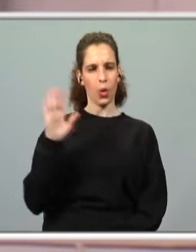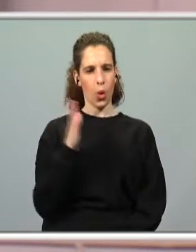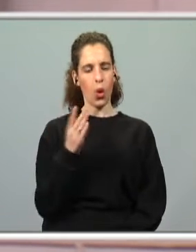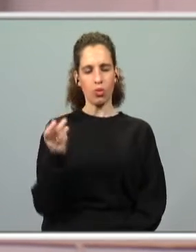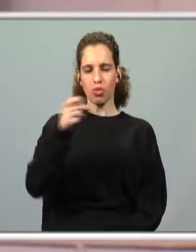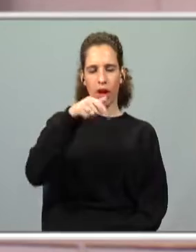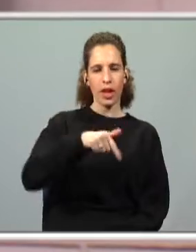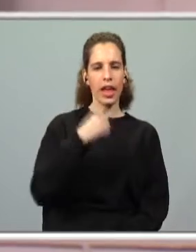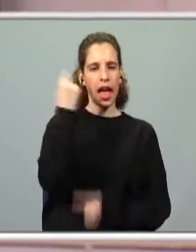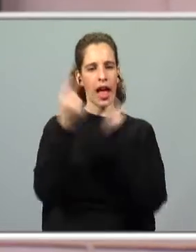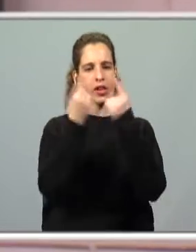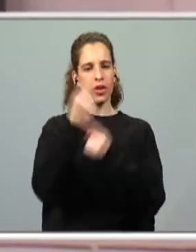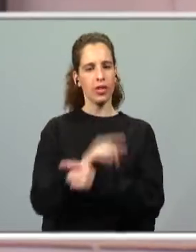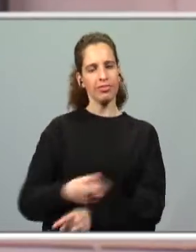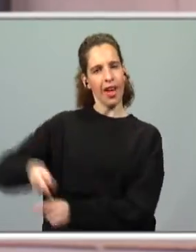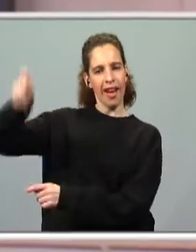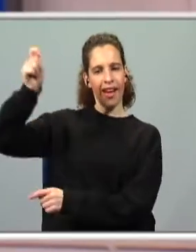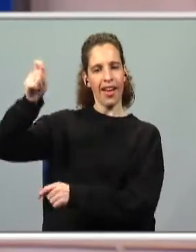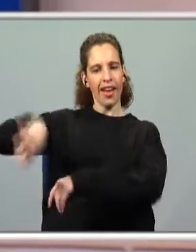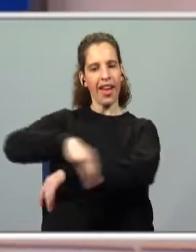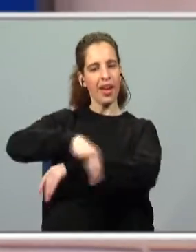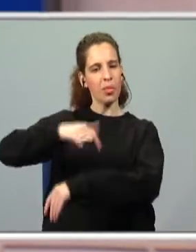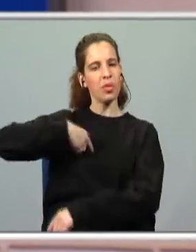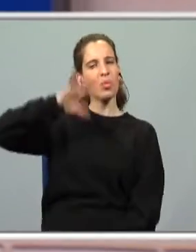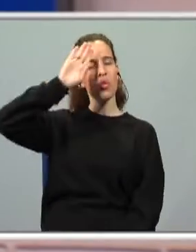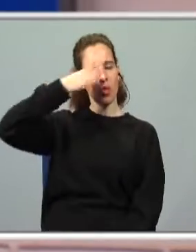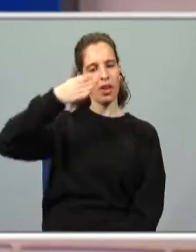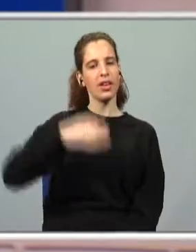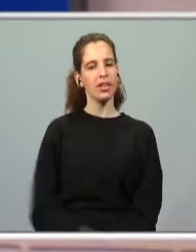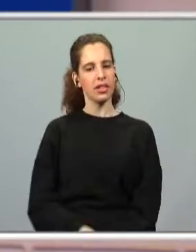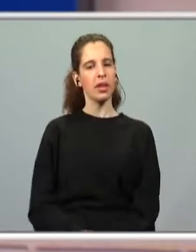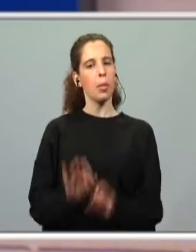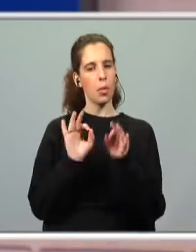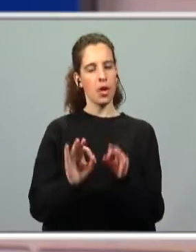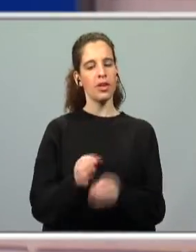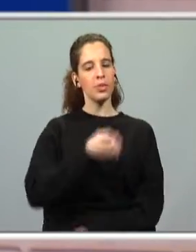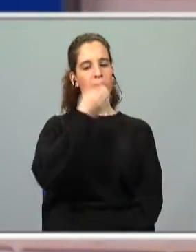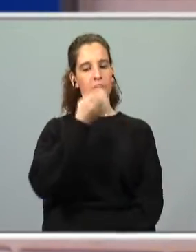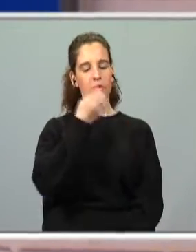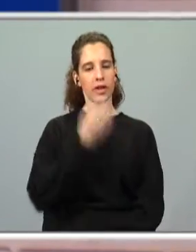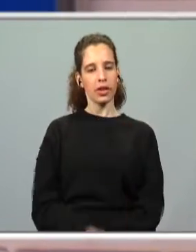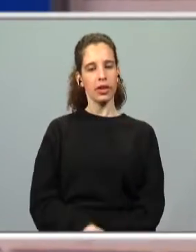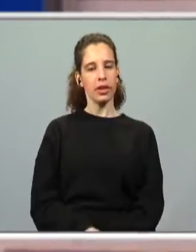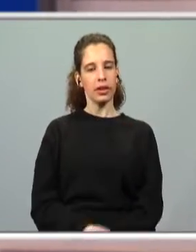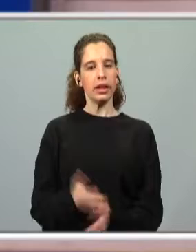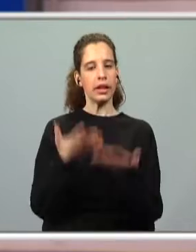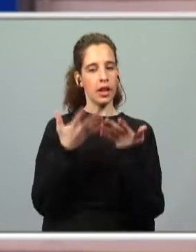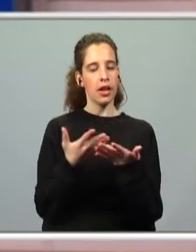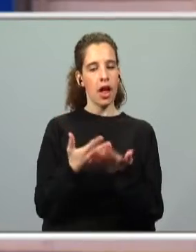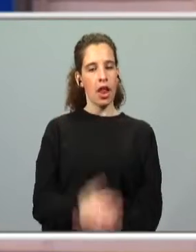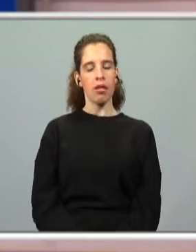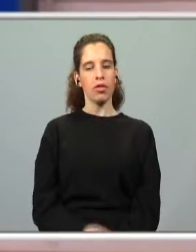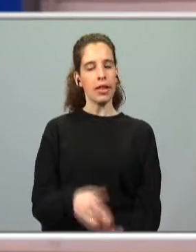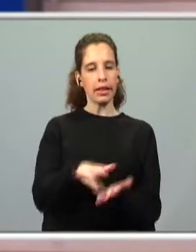a esta parte e alguns de vocês levantam logo a régua para eu saber que vocês a têm apostos. Muito bem. Desta vez não vos peço um